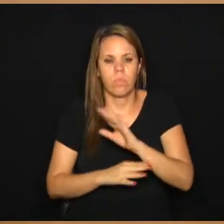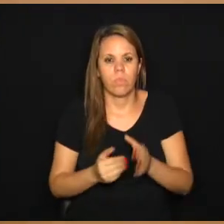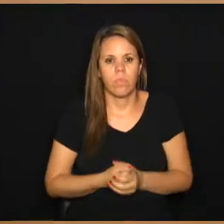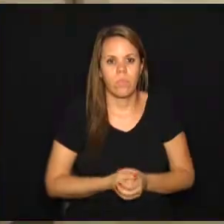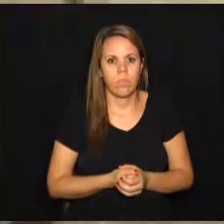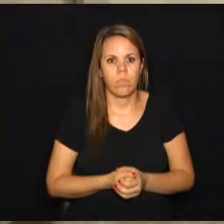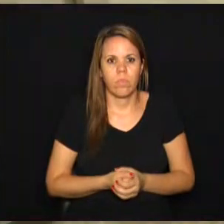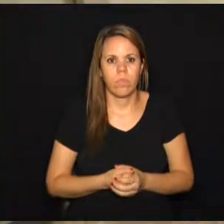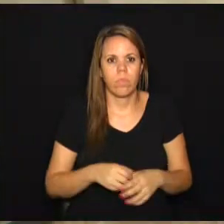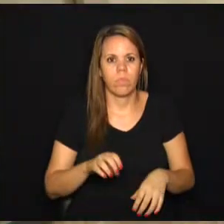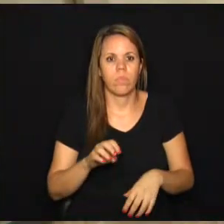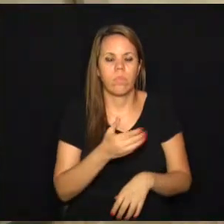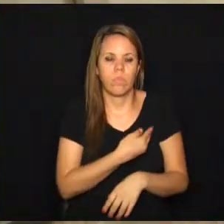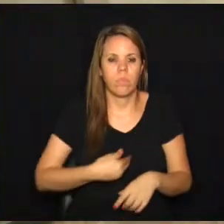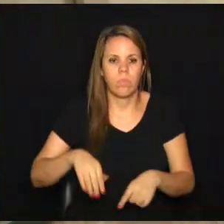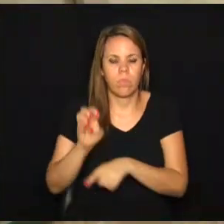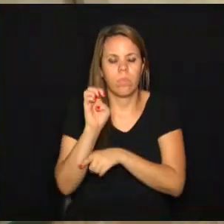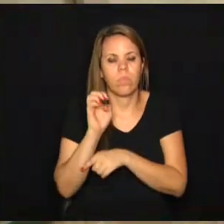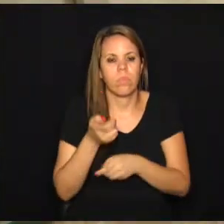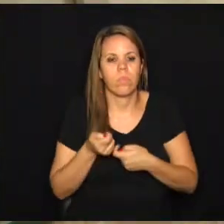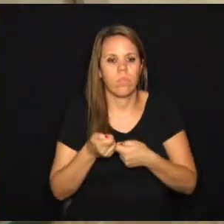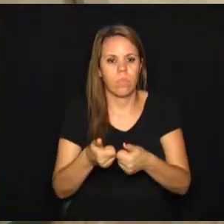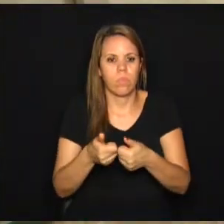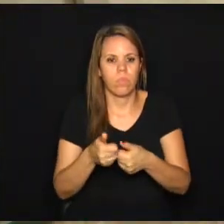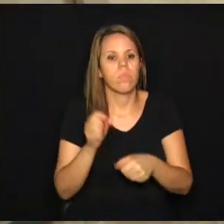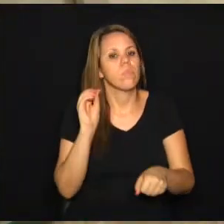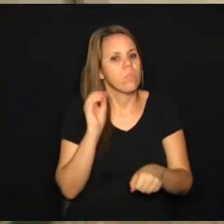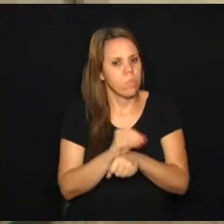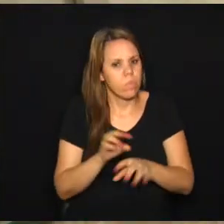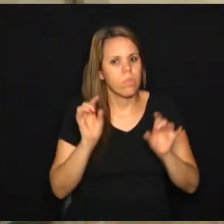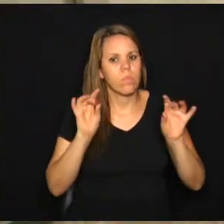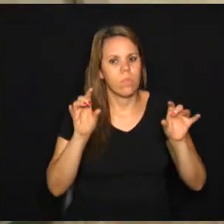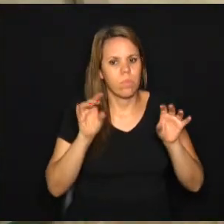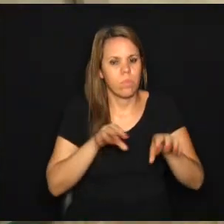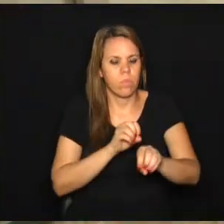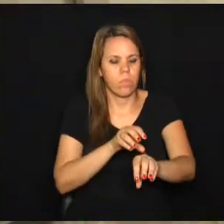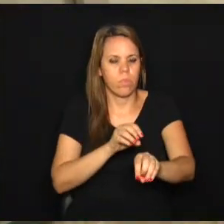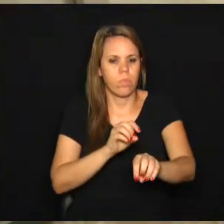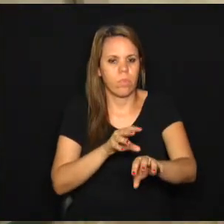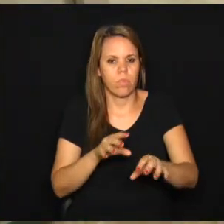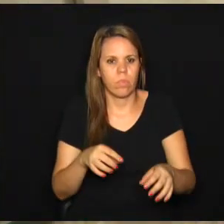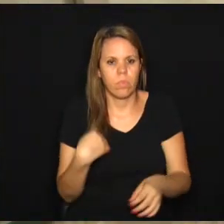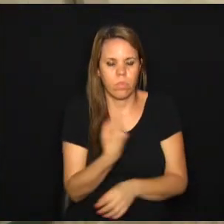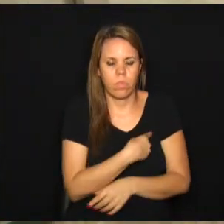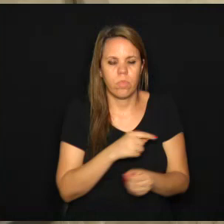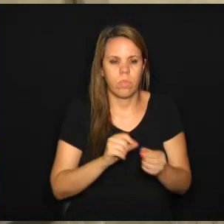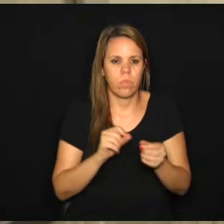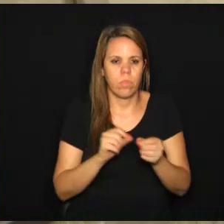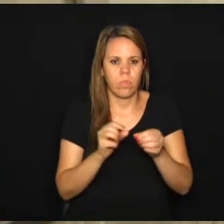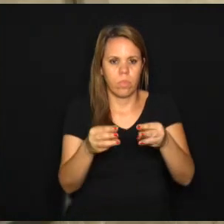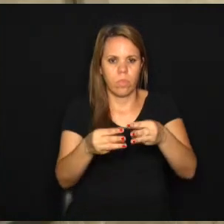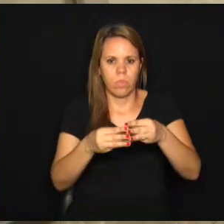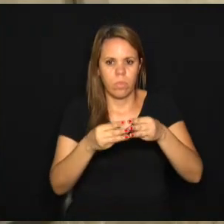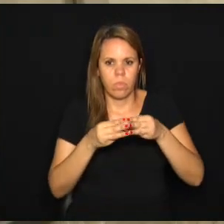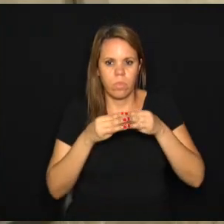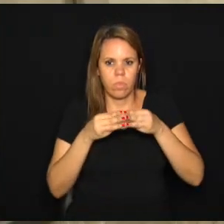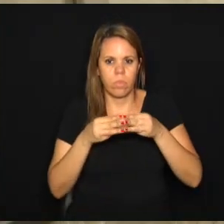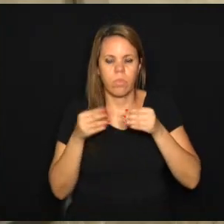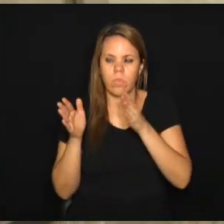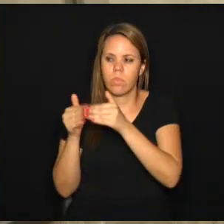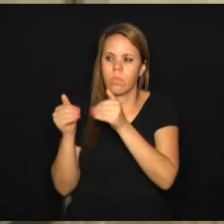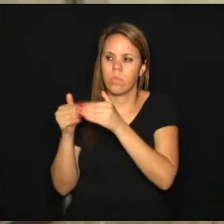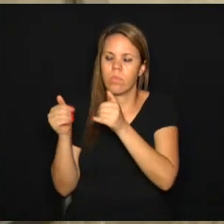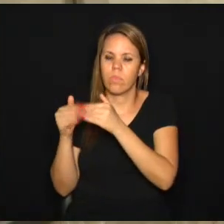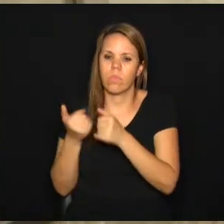estadual de ensino precisa oferecer um cuidado especial na educação. Nós estamos fazendo, na verdade, uma moção apelando ao